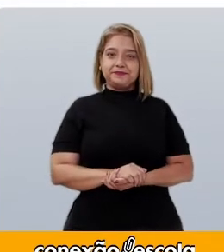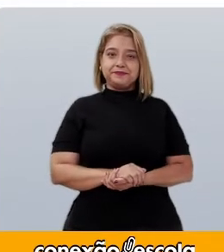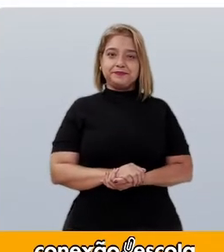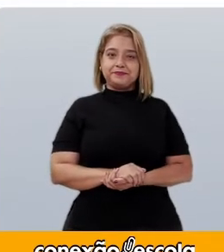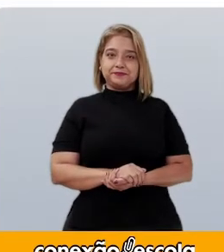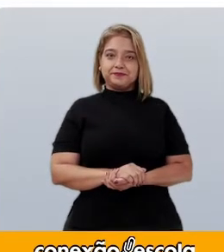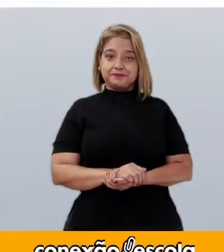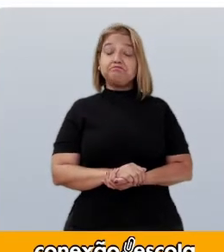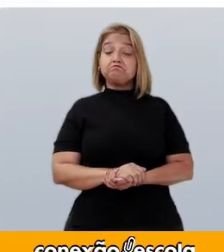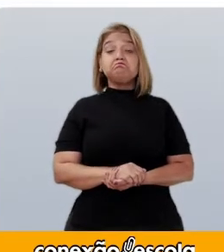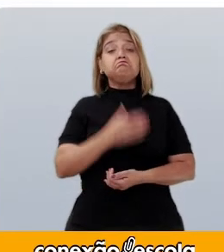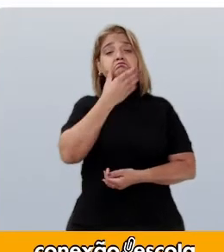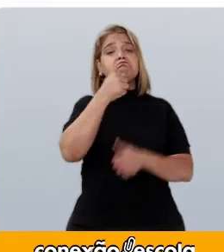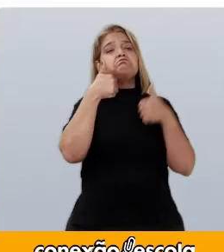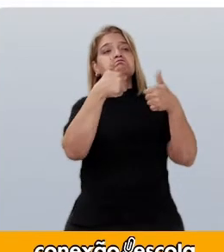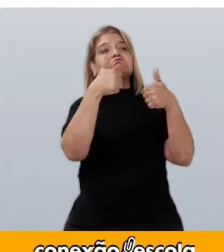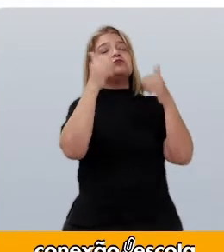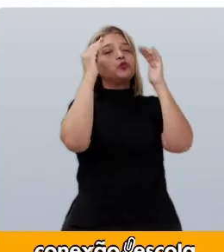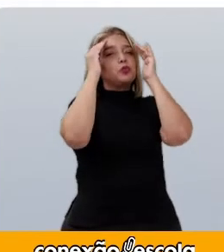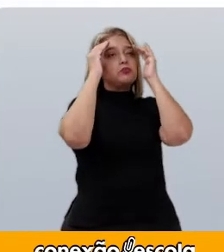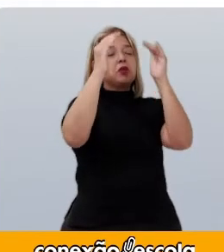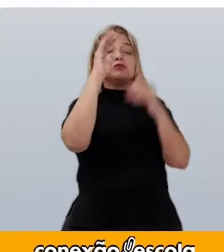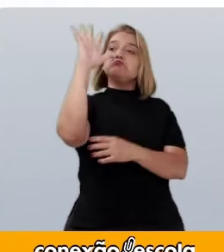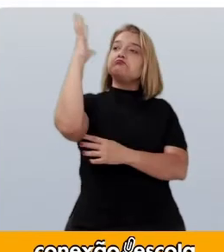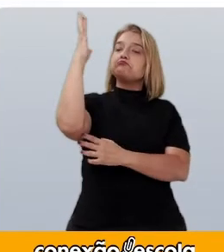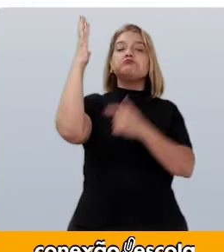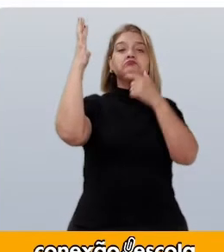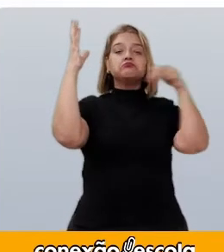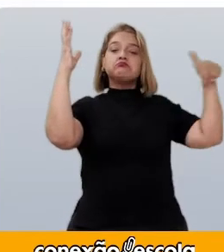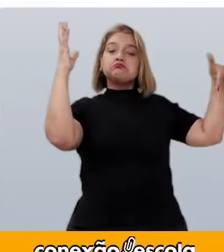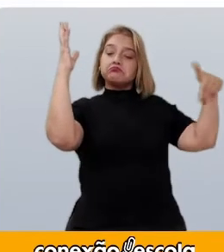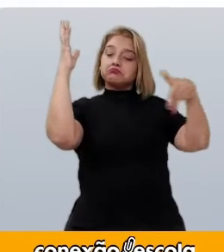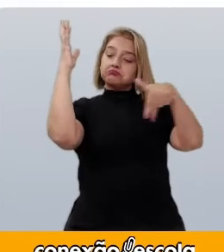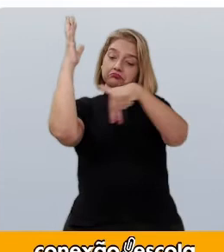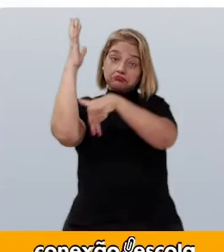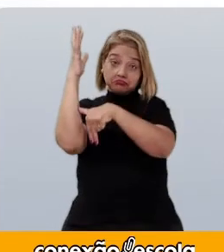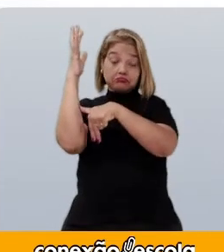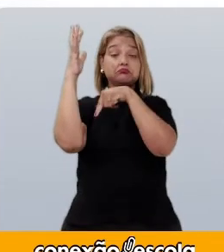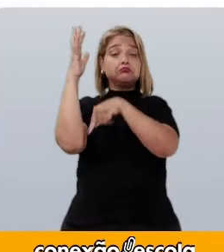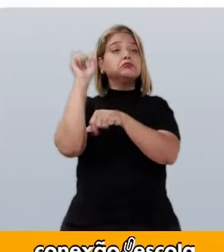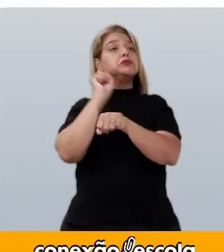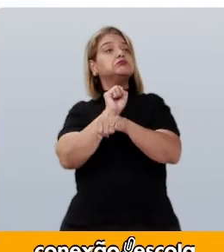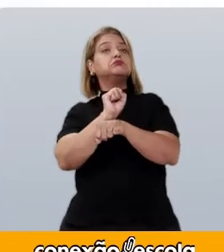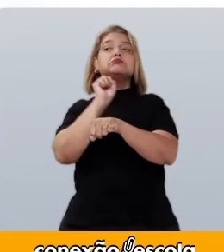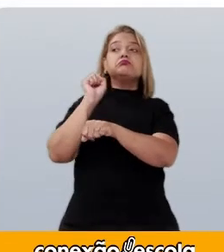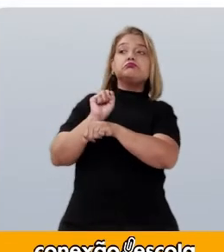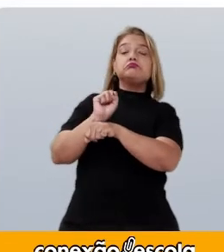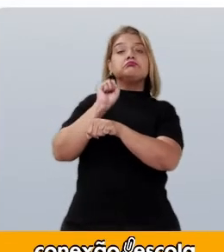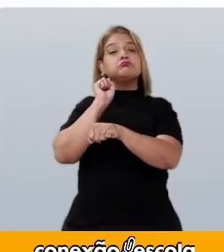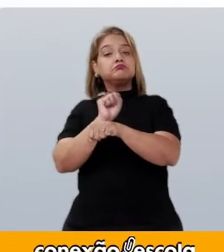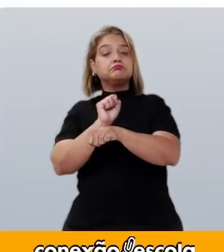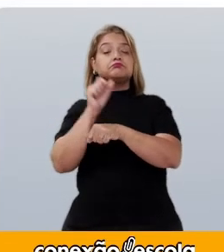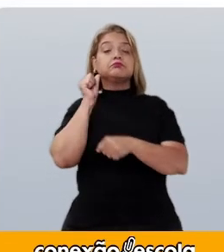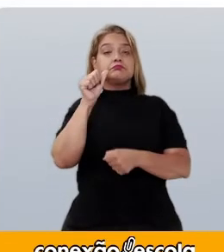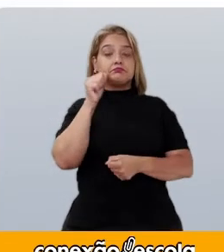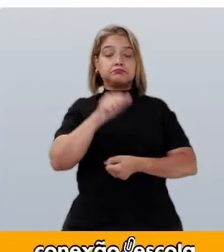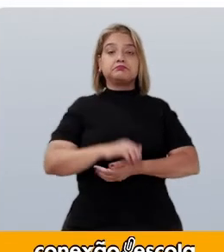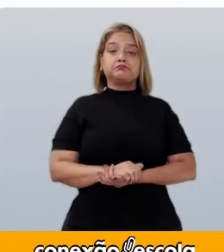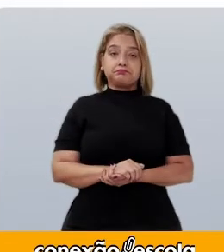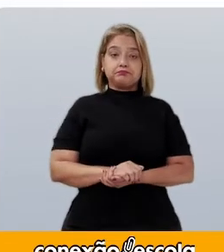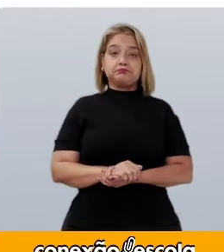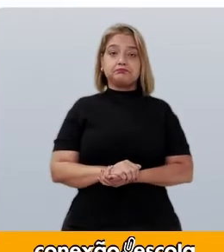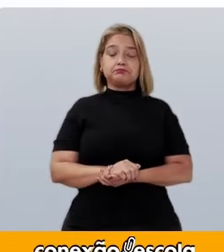Ele fez o que o caboclo recomendou e este se dirigiu para a casa da noiva.